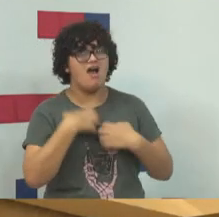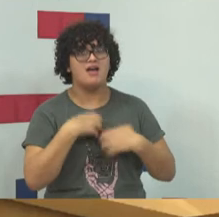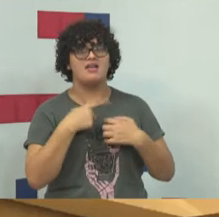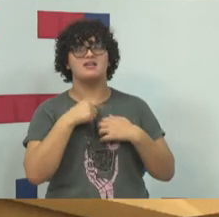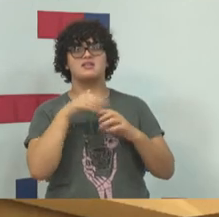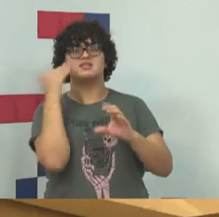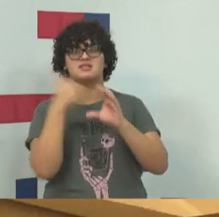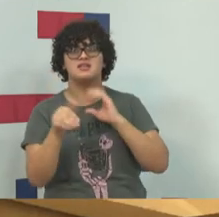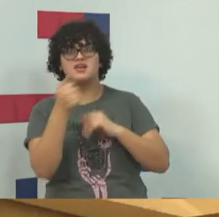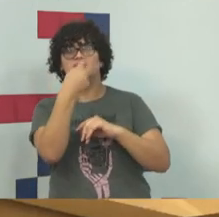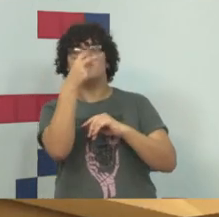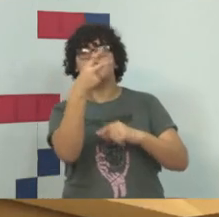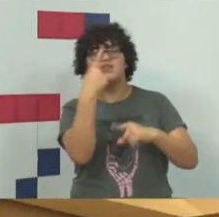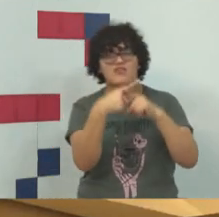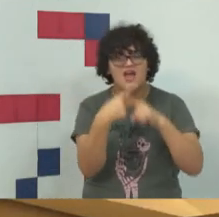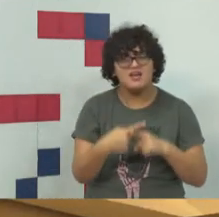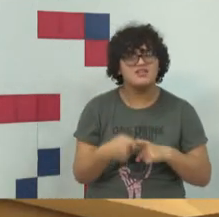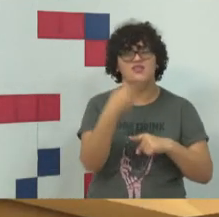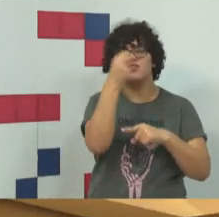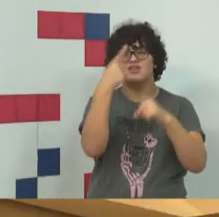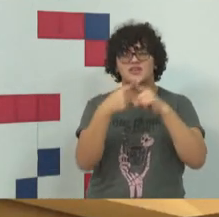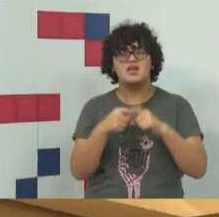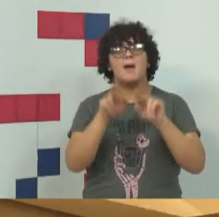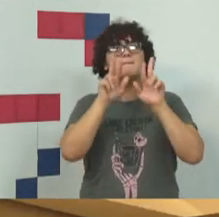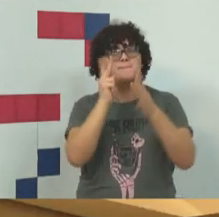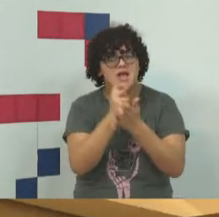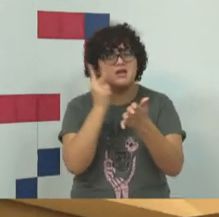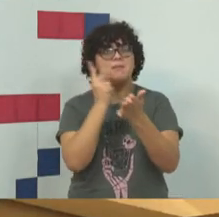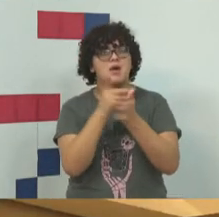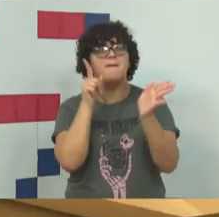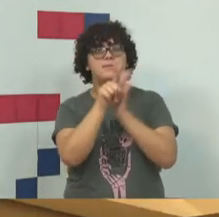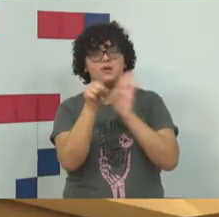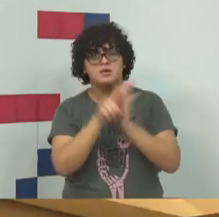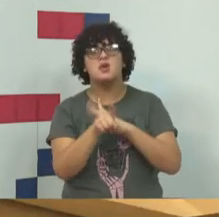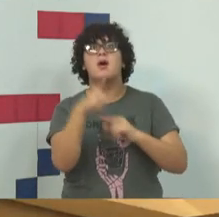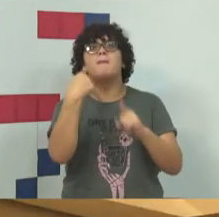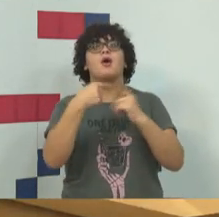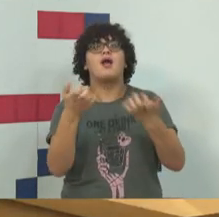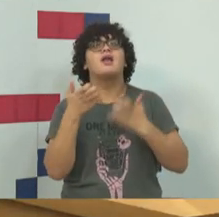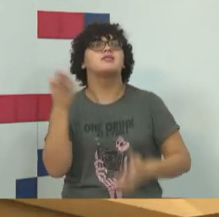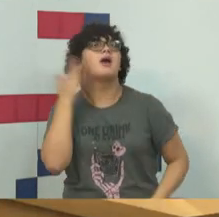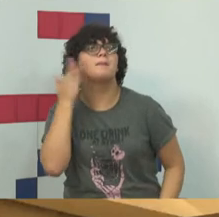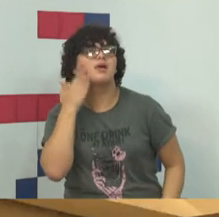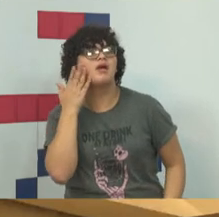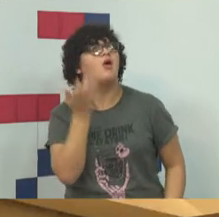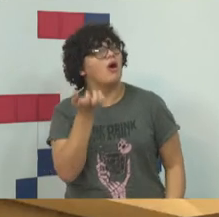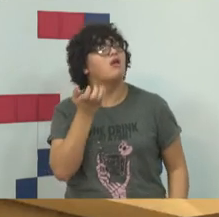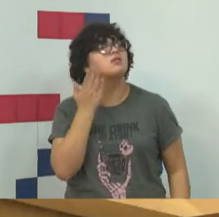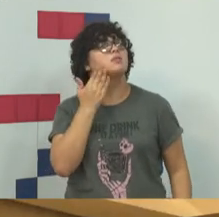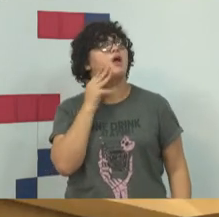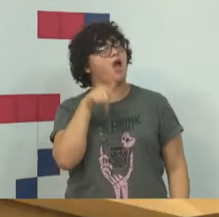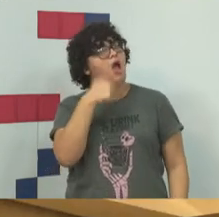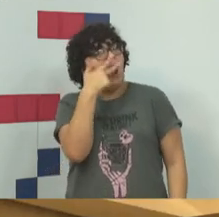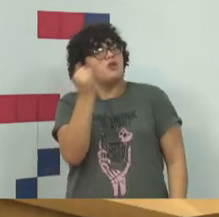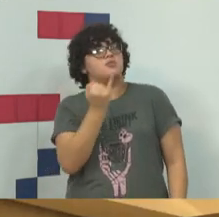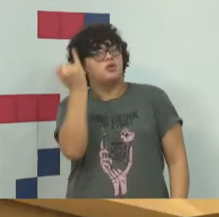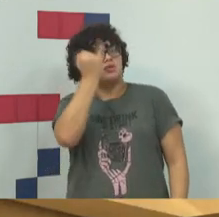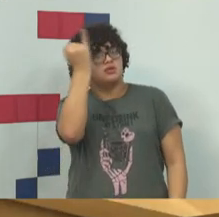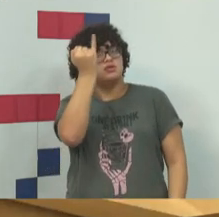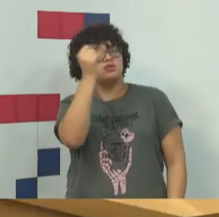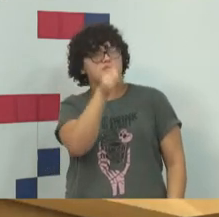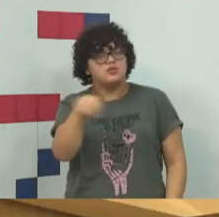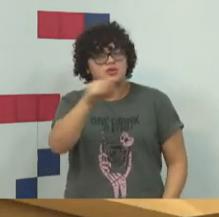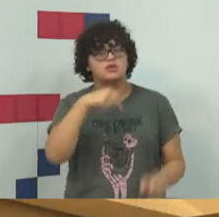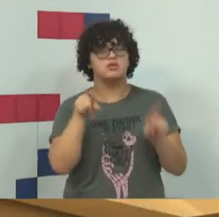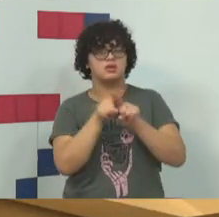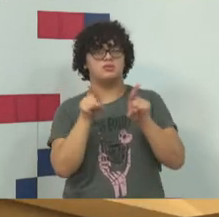umas 20 vezes a mesma pergunta, porque ele quer saber. E eu acho que é importante que ele saiba, e